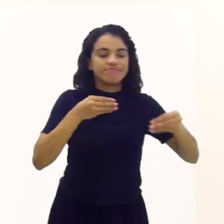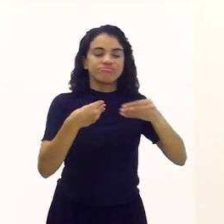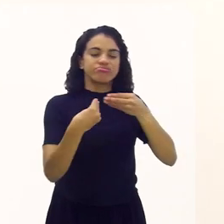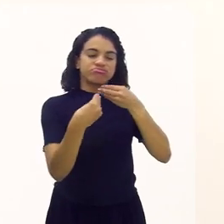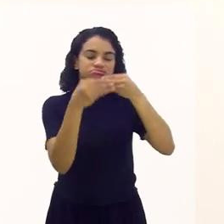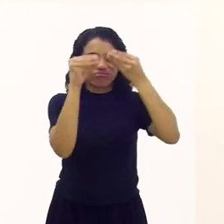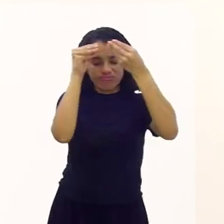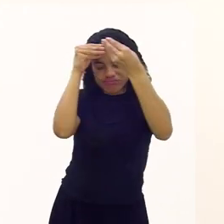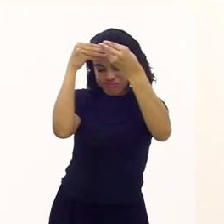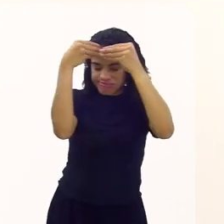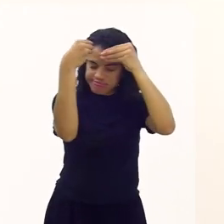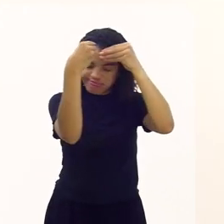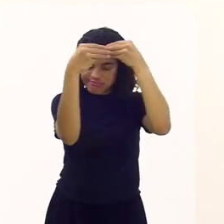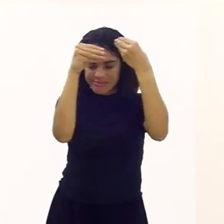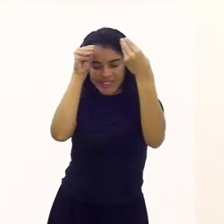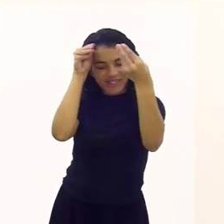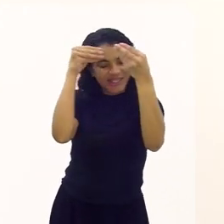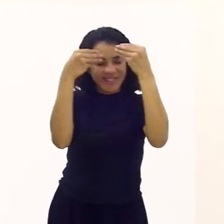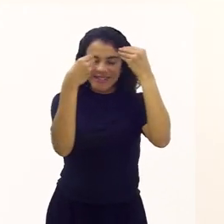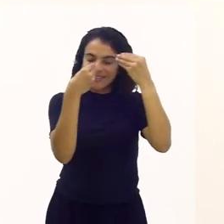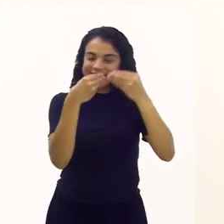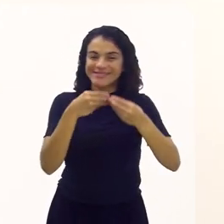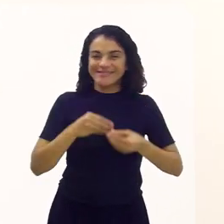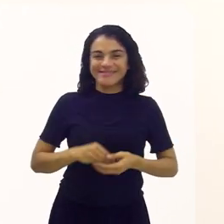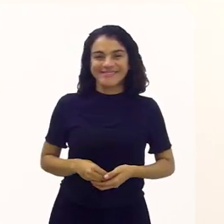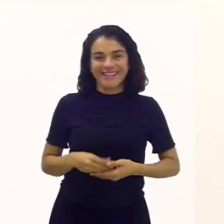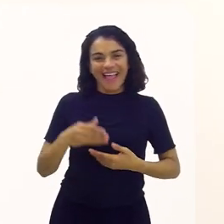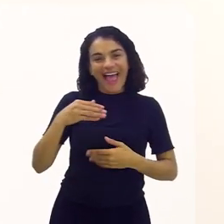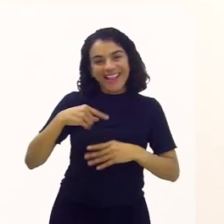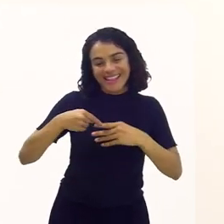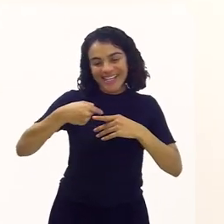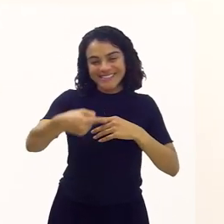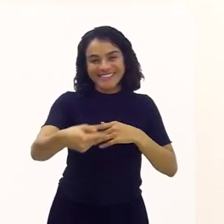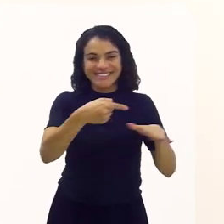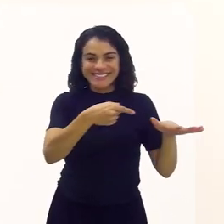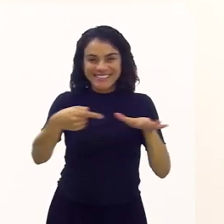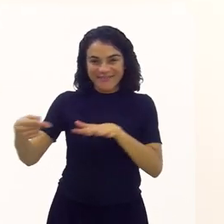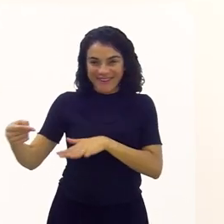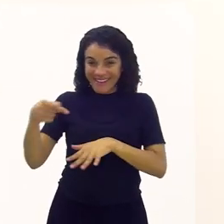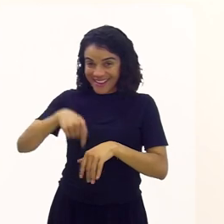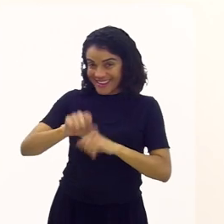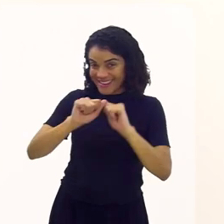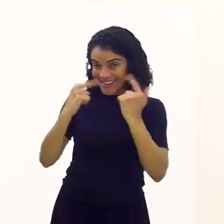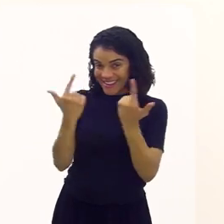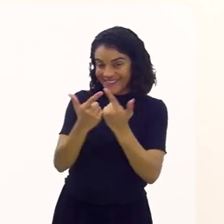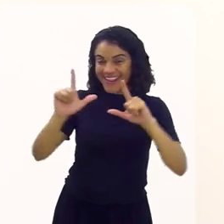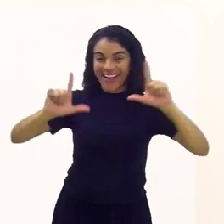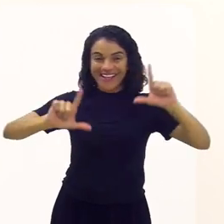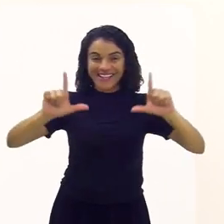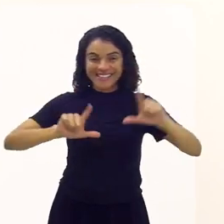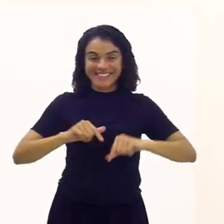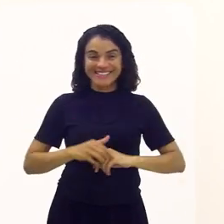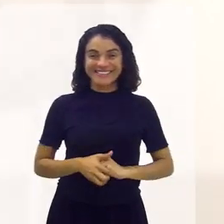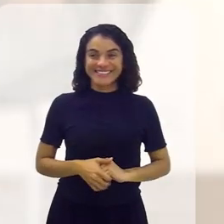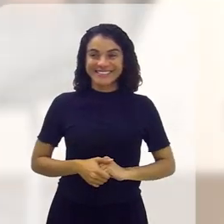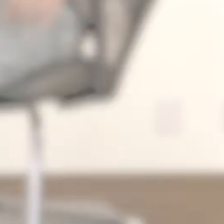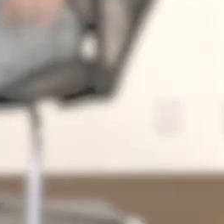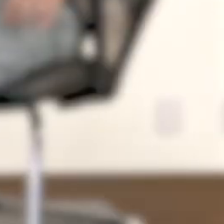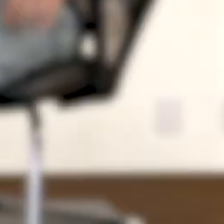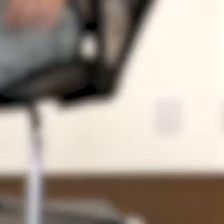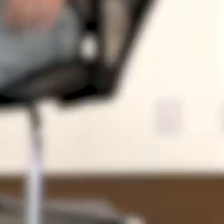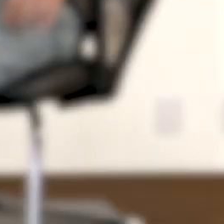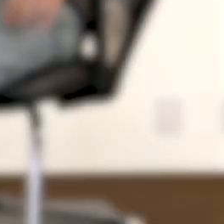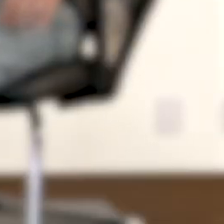racismo que não serve para nada. Muito obrigada e até semana que vem aqui. na TV Alerja, no canal do Povo.